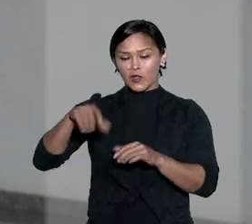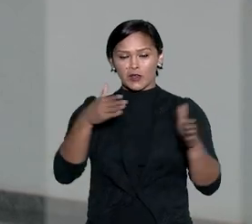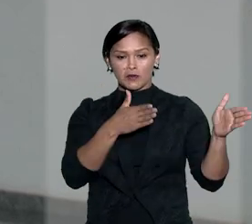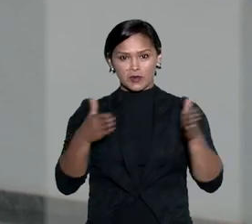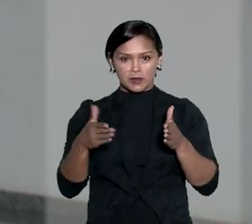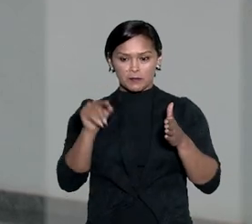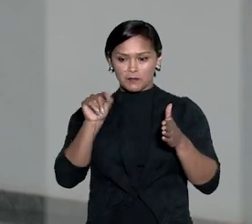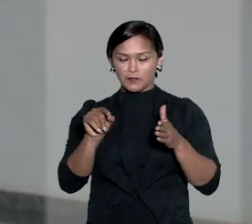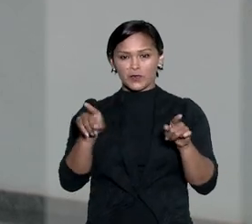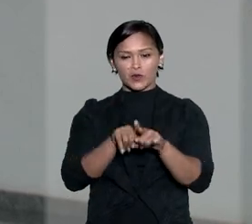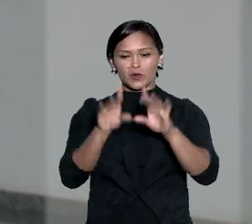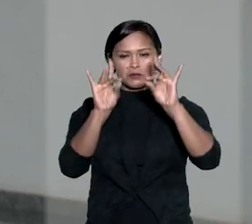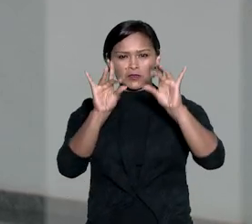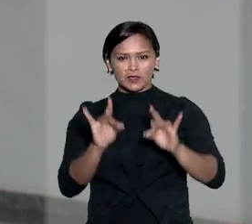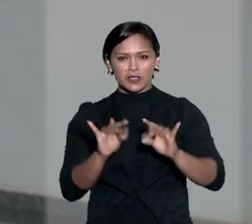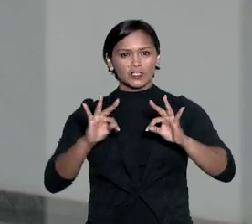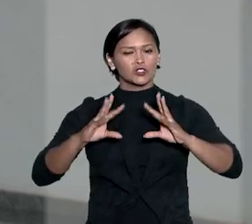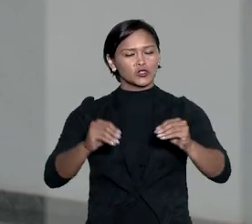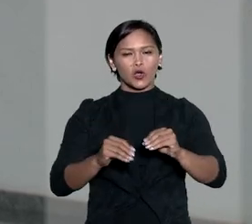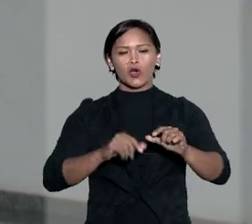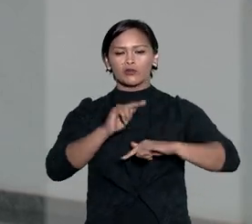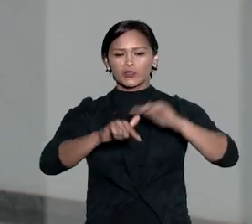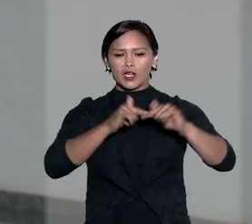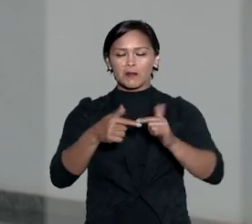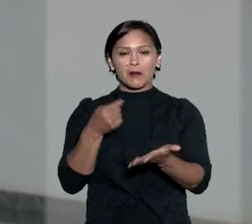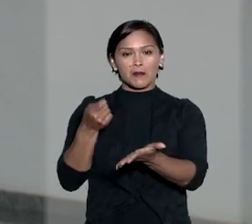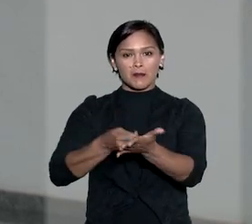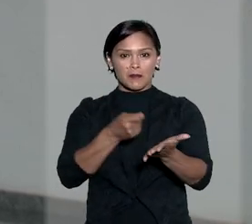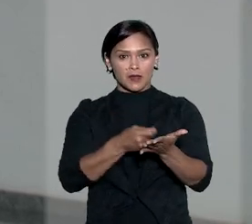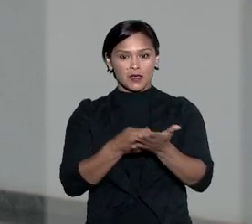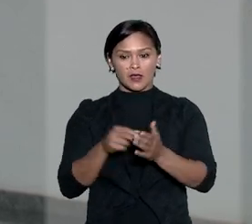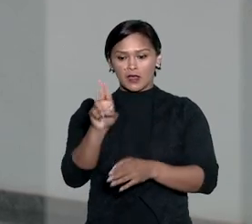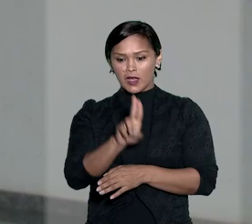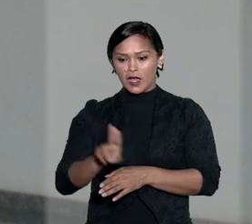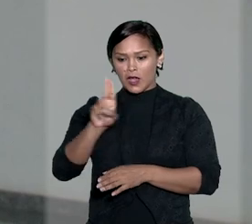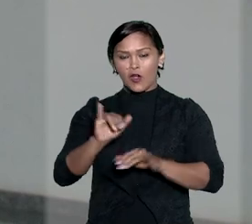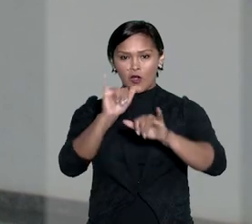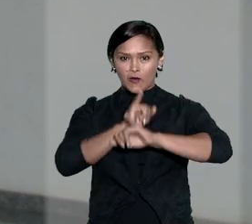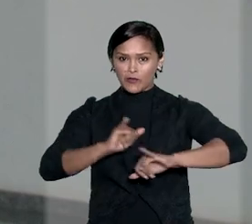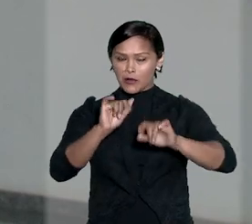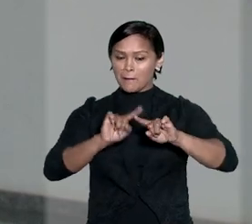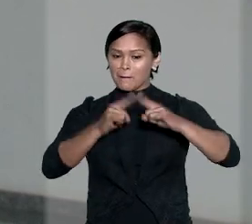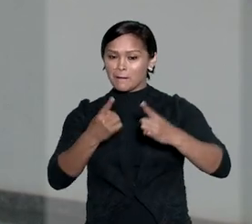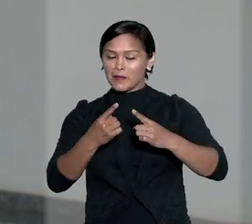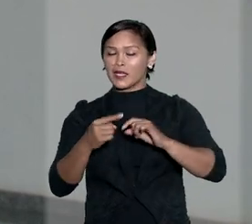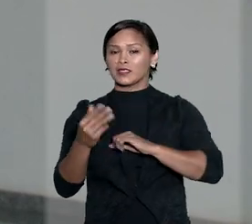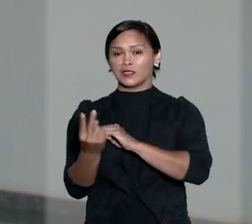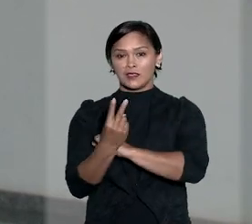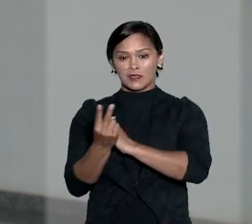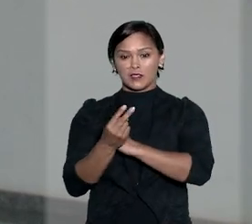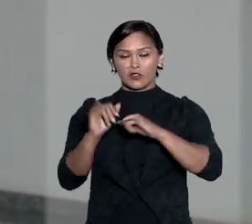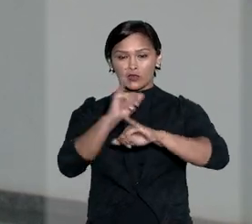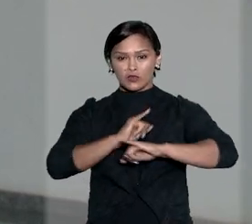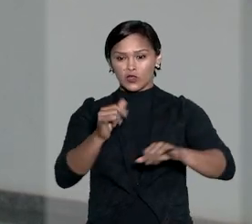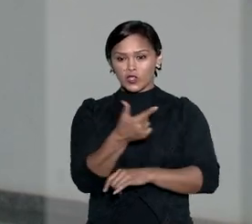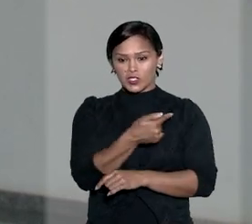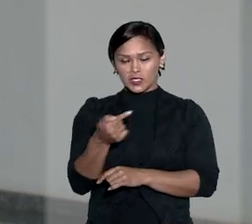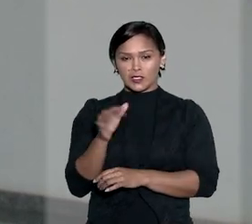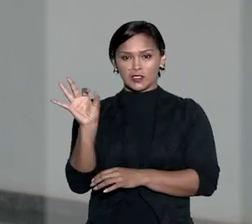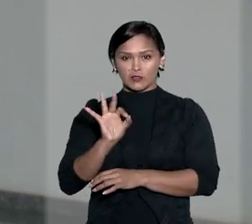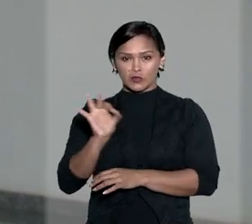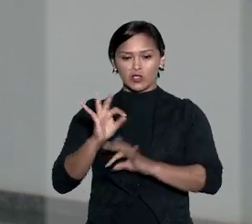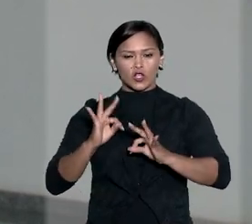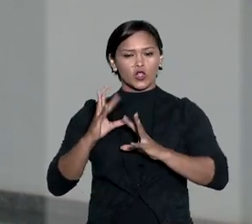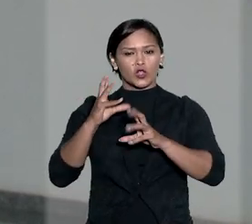cartão naquele período, com detalhamento dos serviços pagos. A União prestou as informações, mas resguardou a divulgação de